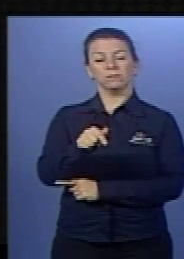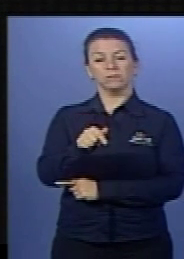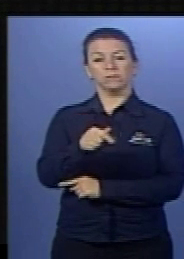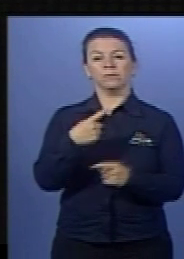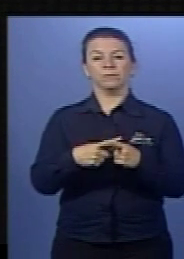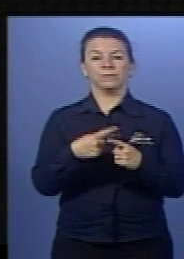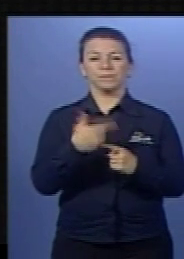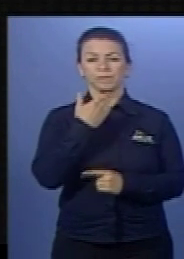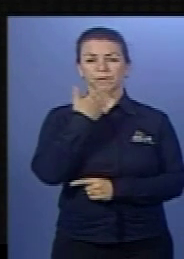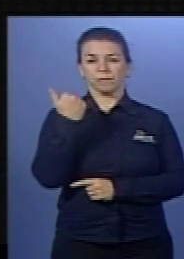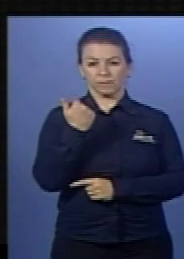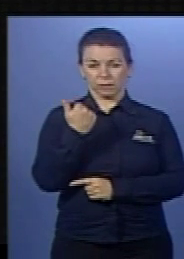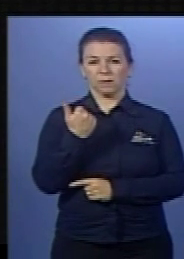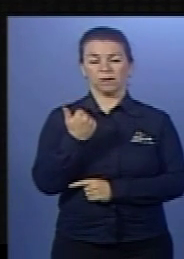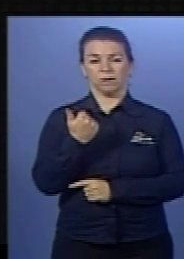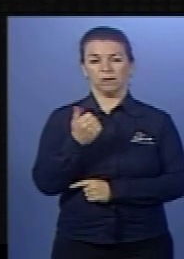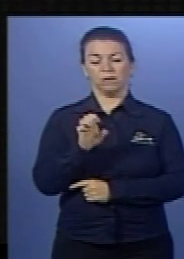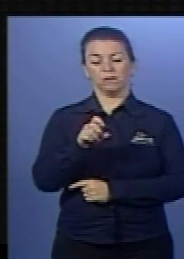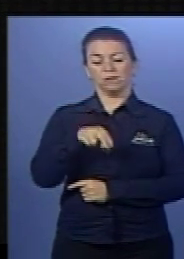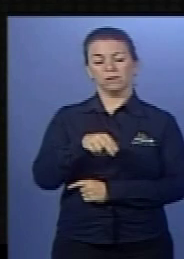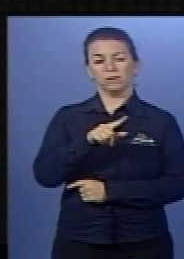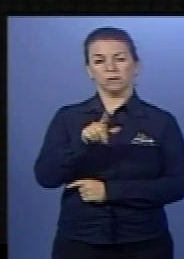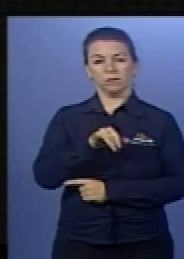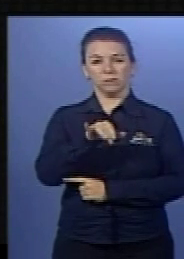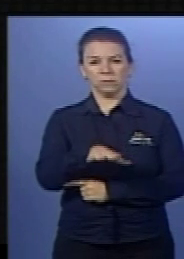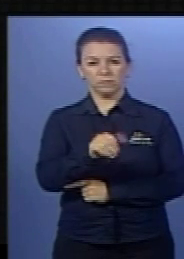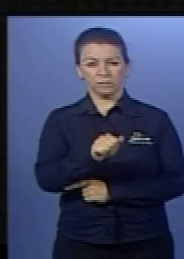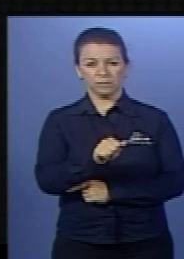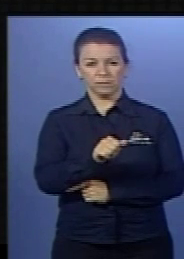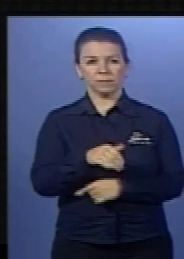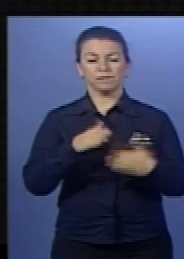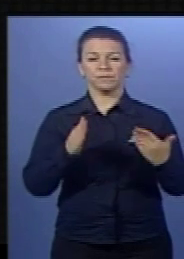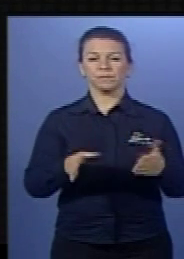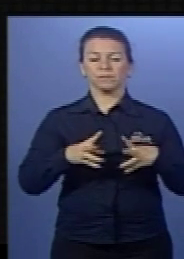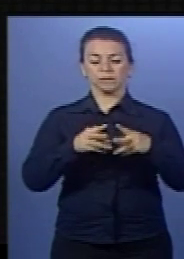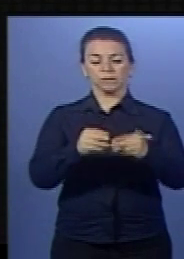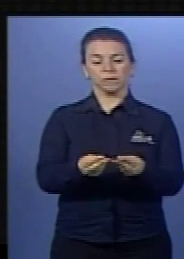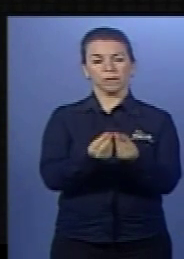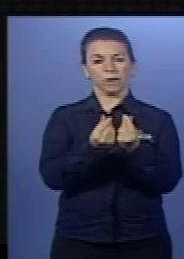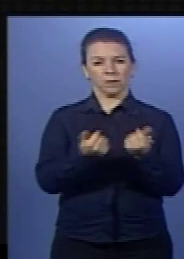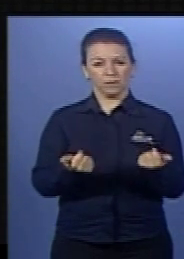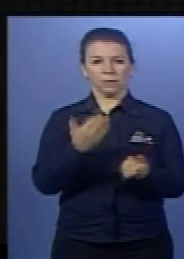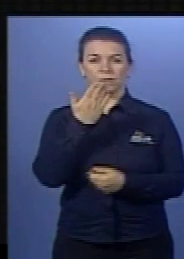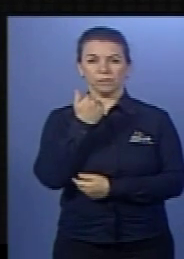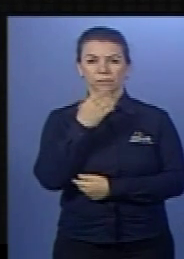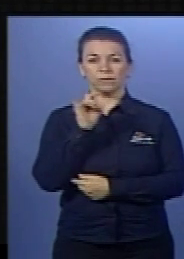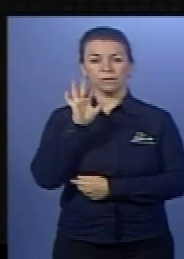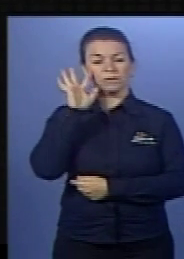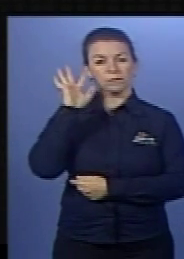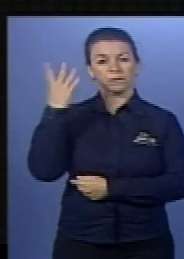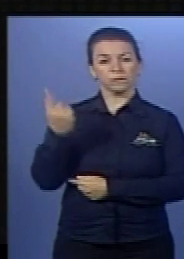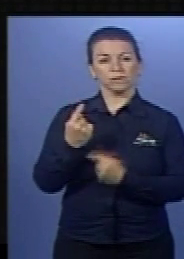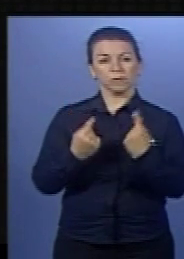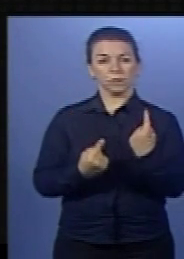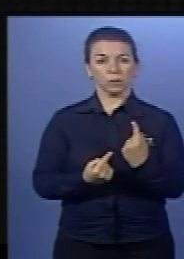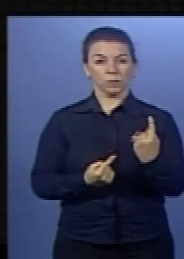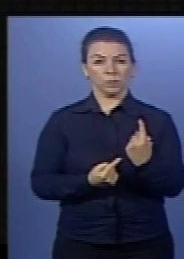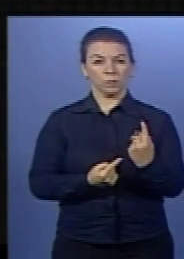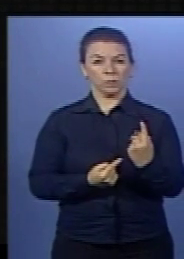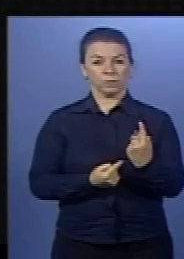favorece melhor a atividade da enzima. A digestão do alimento ocorreu somente no tubo 1. Vamos voltar lá?